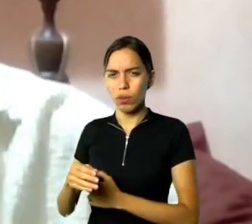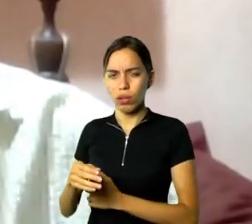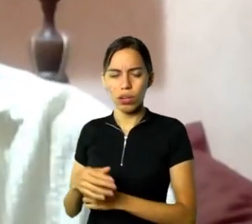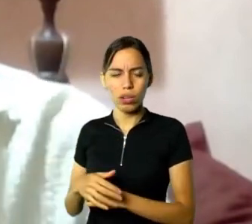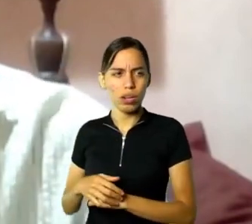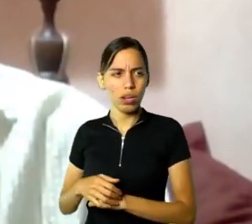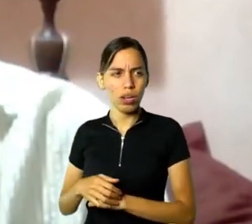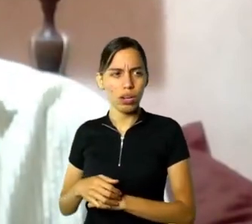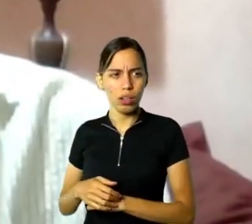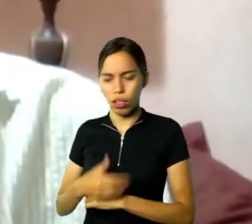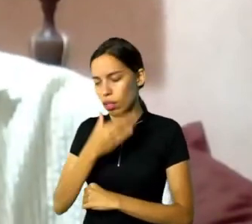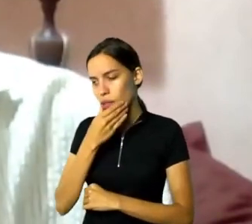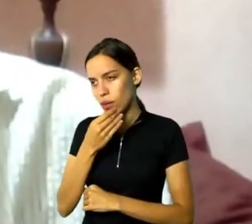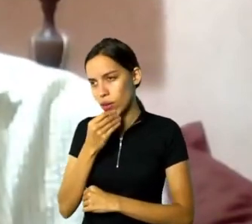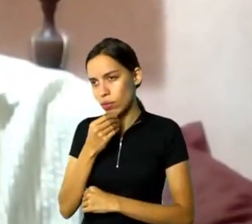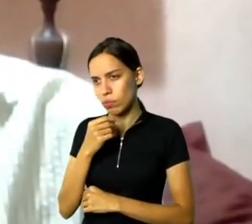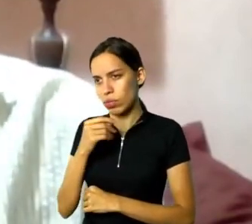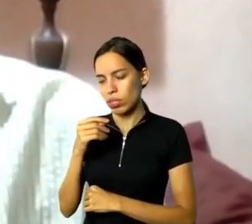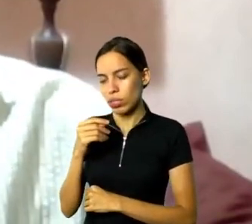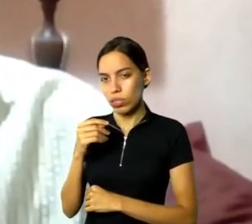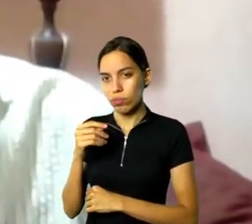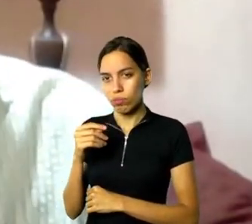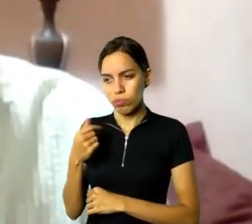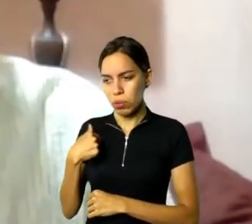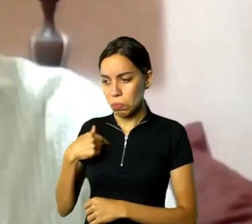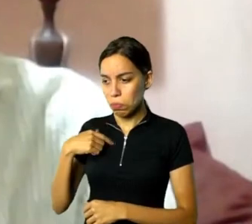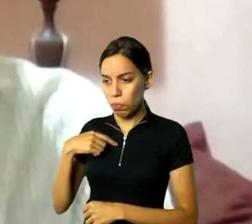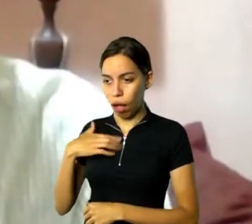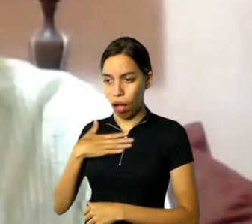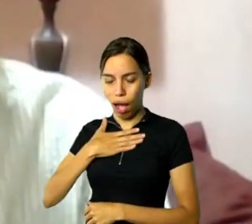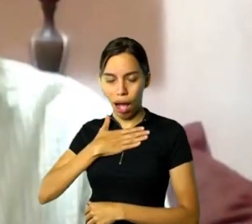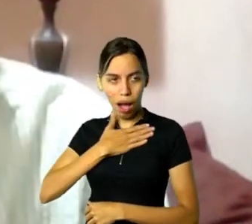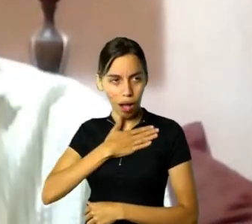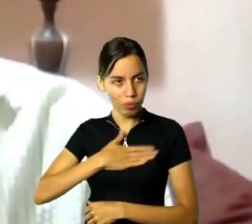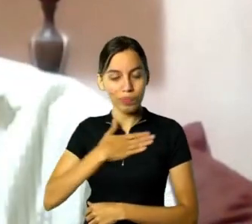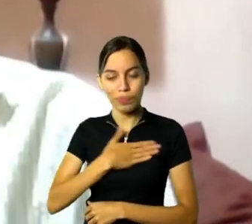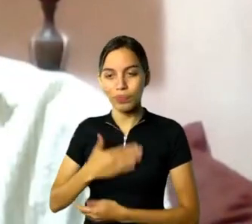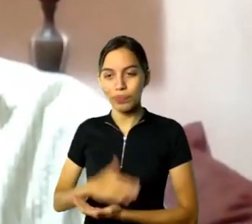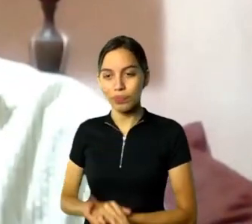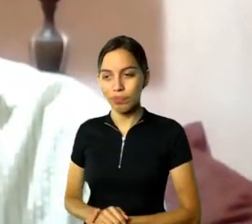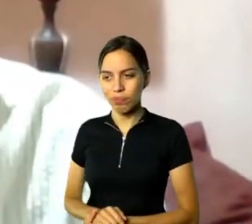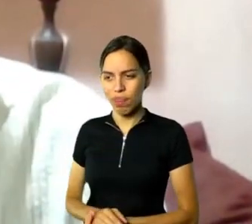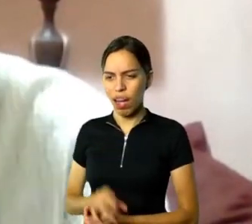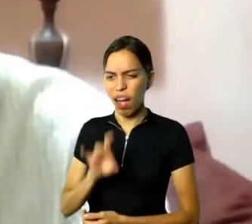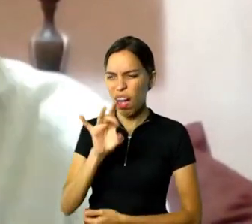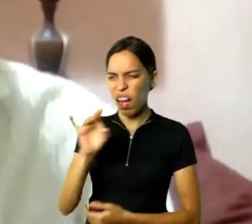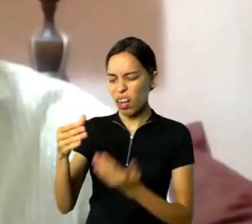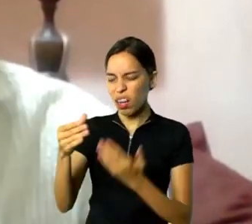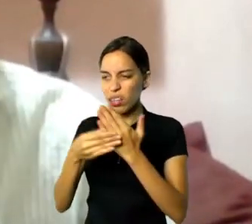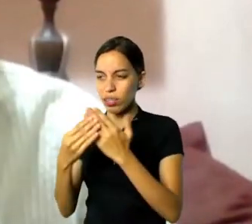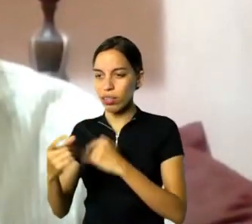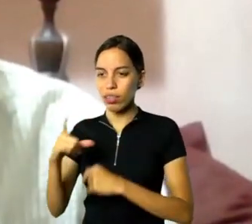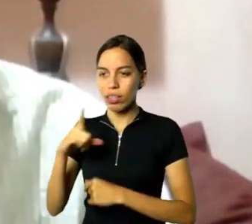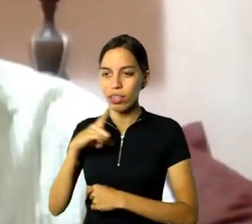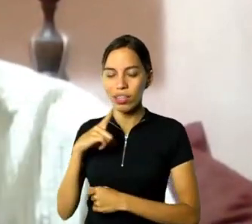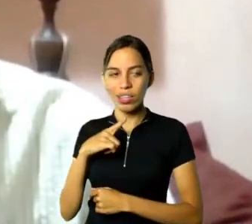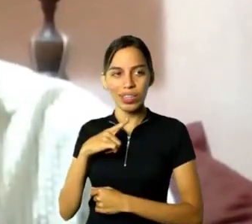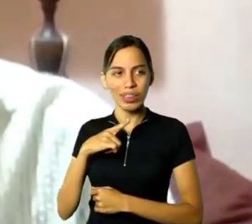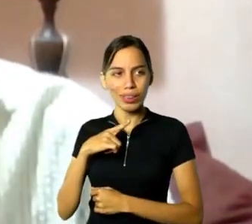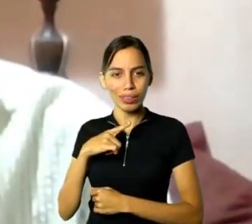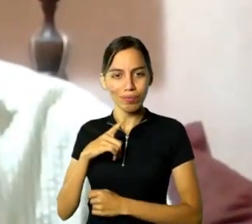Estou olhando aqui todos. Mas esses livros, cada um tem a sua peculiaridade. Cada escritor escreve de um jeito.